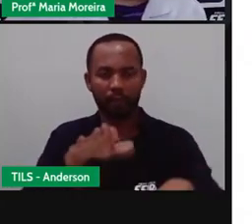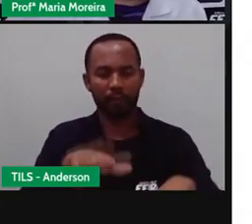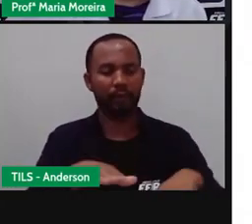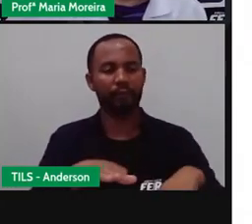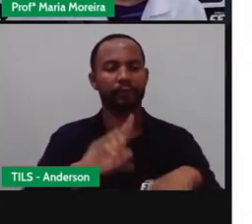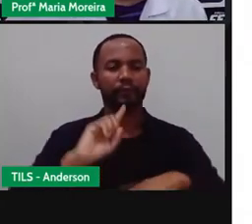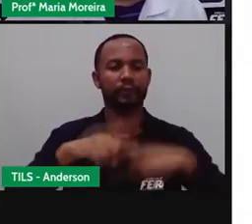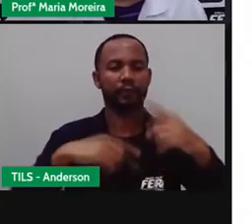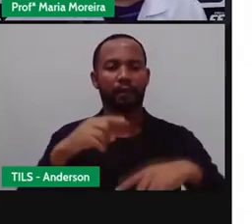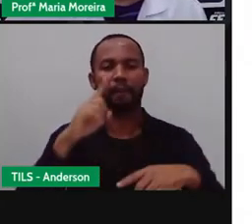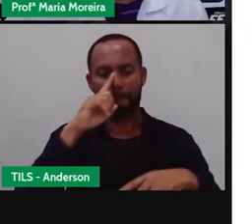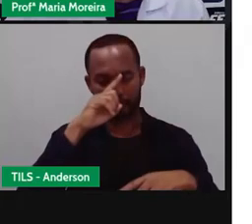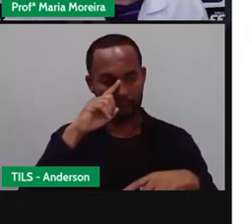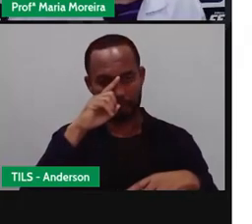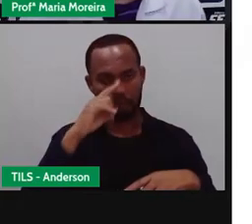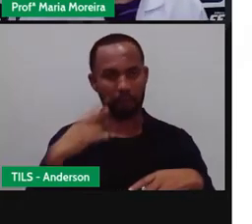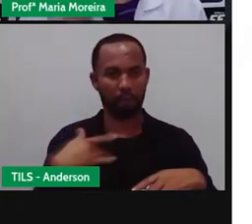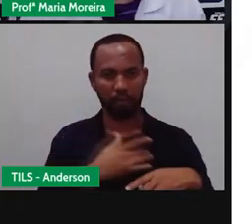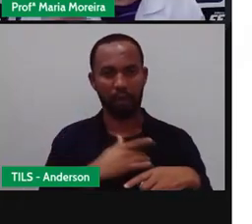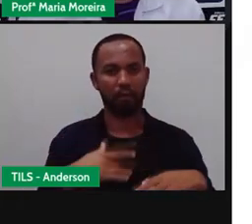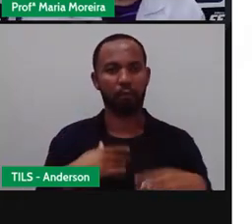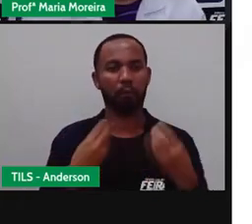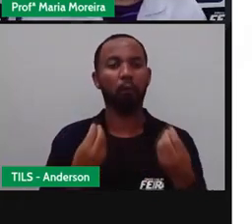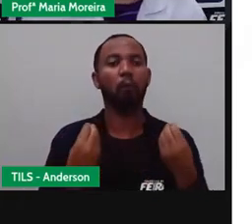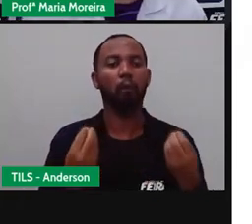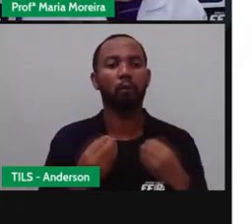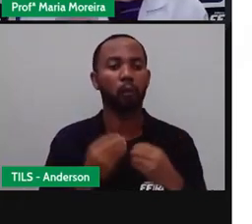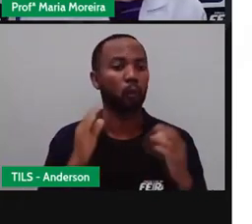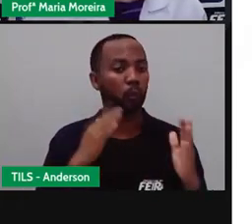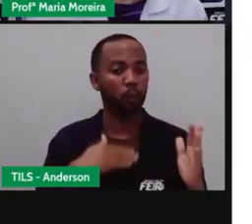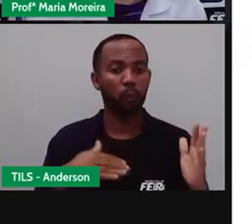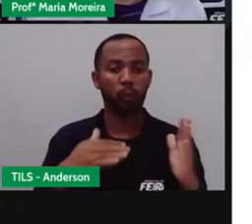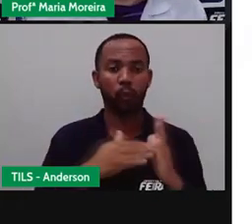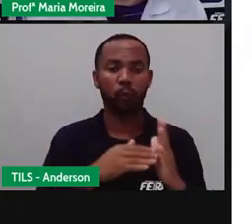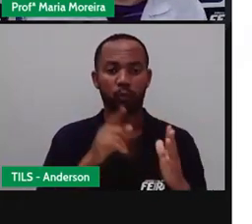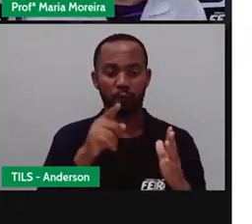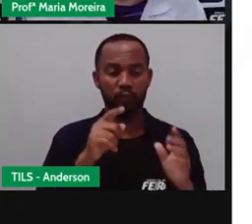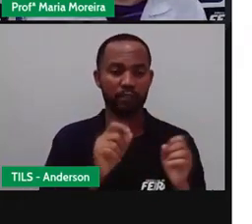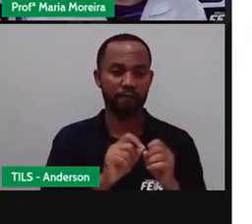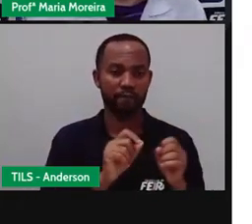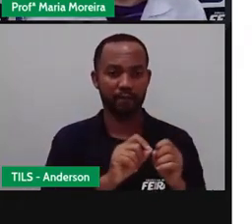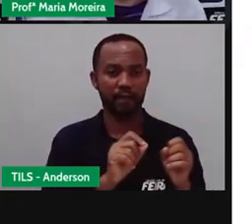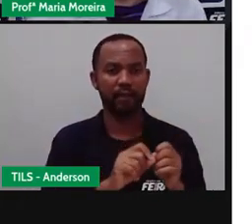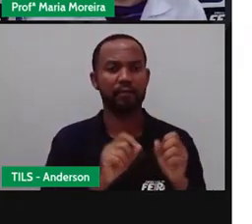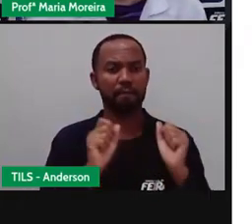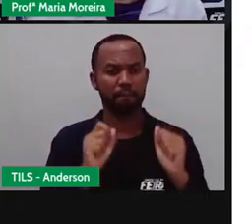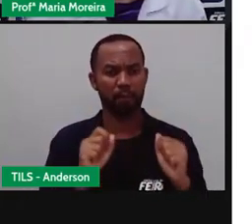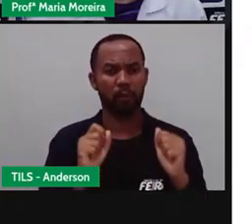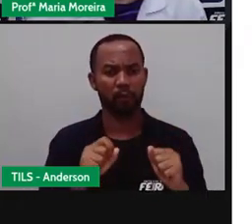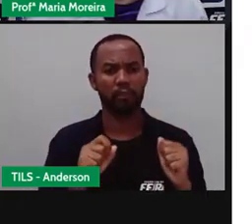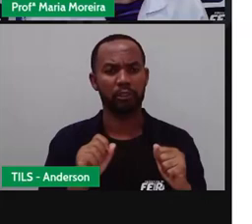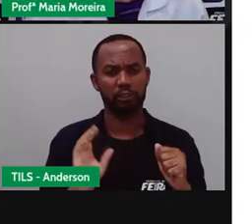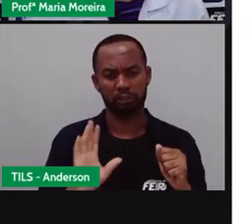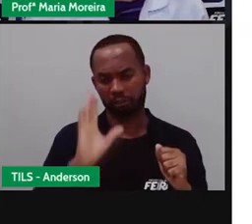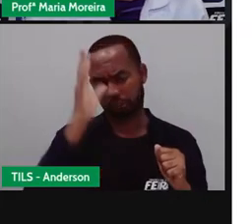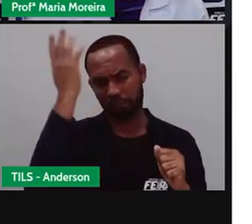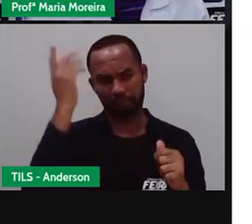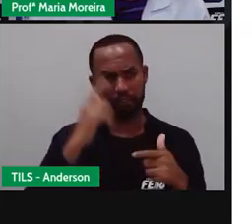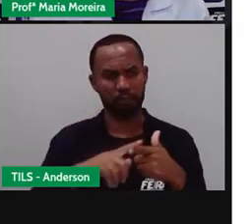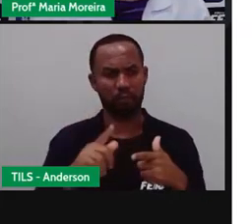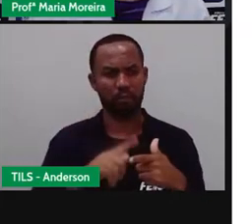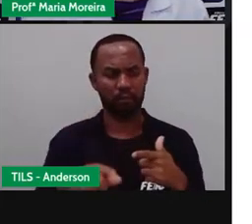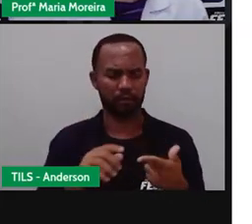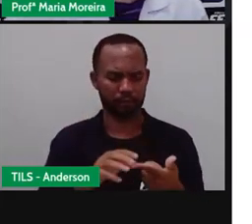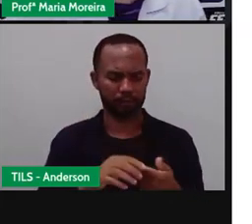risco aí a saúde de vocês Então tudo que a gente faz Tem uma consequência direta Não é isso? Pois é Bom,